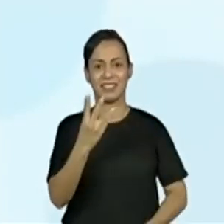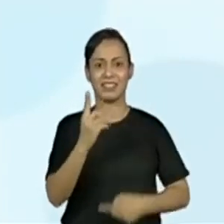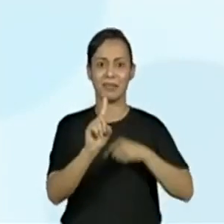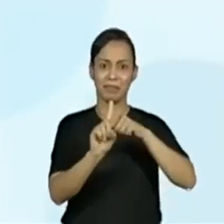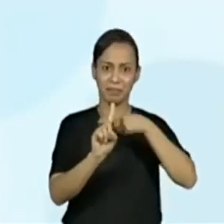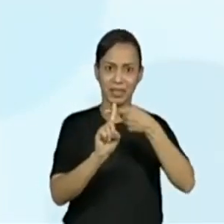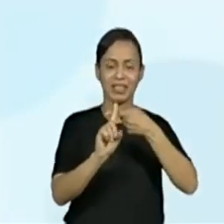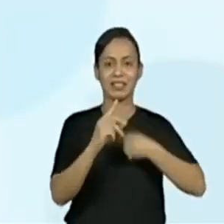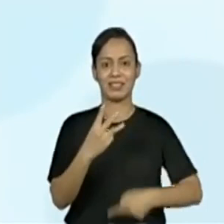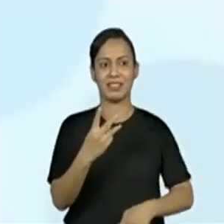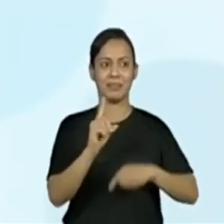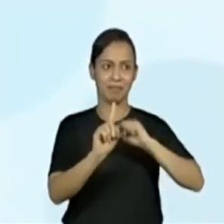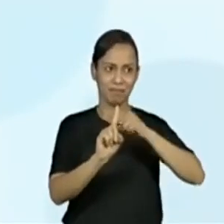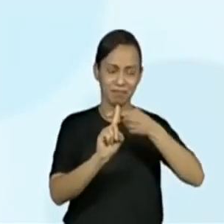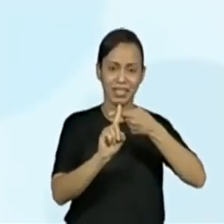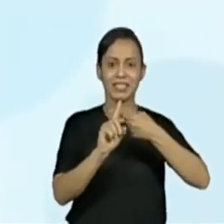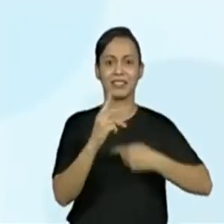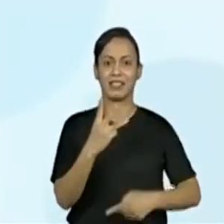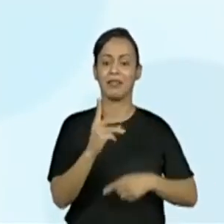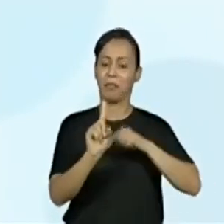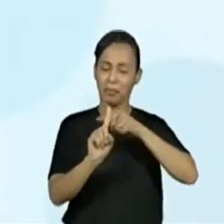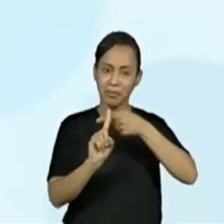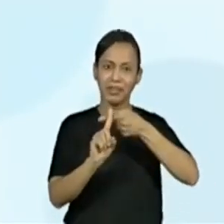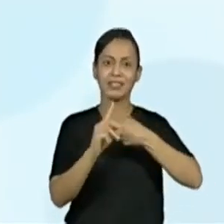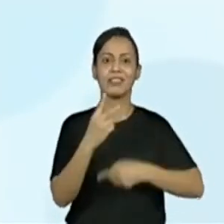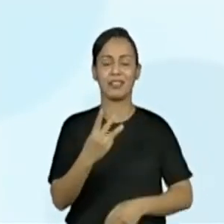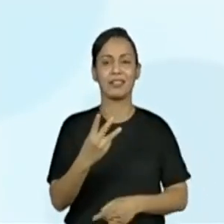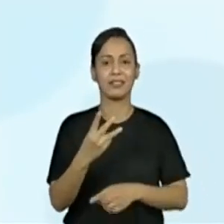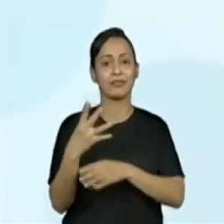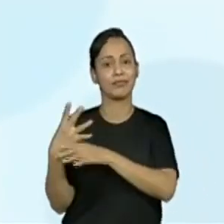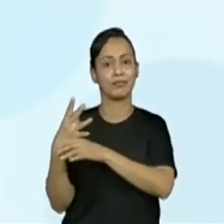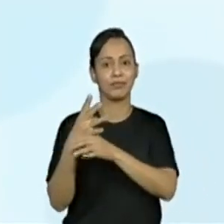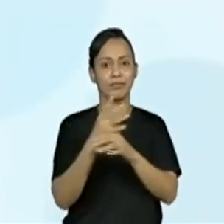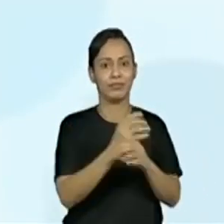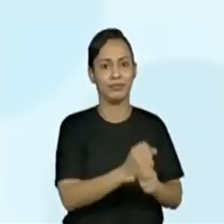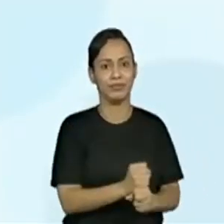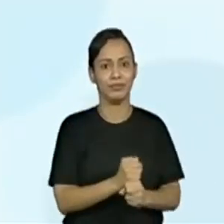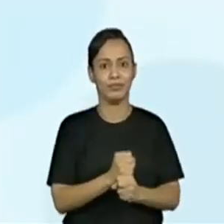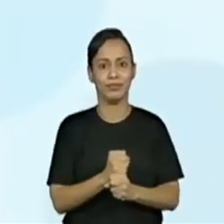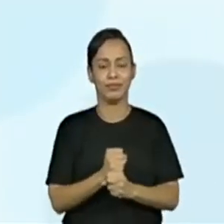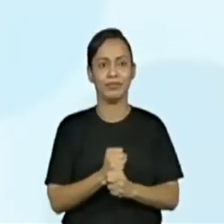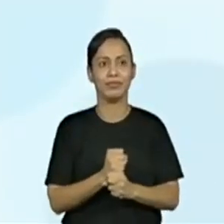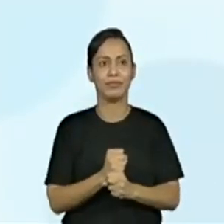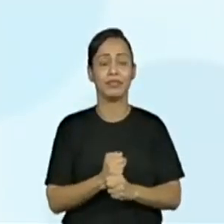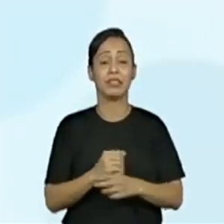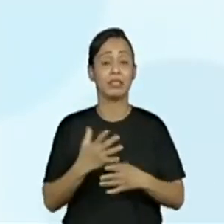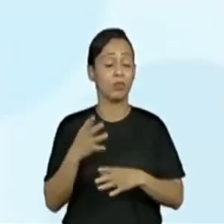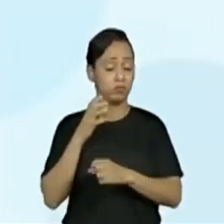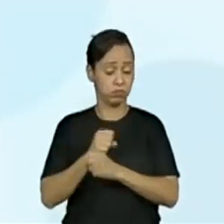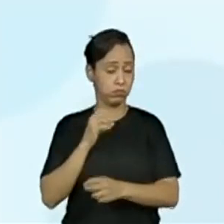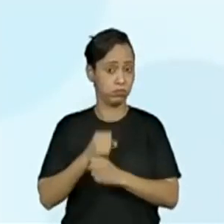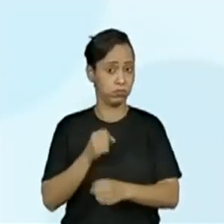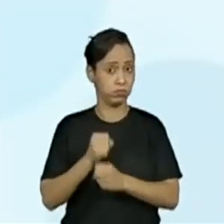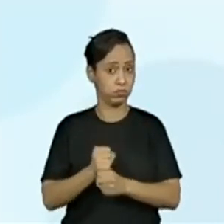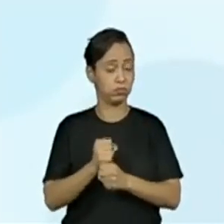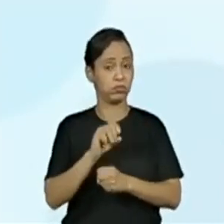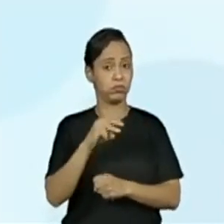Adicionou, acrescentou aí 3 ao número já existente. Então, ao somar 3...